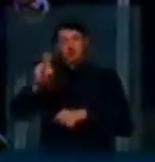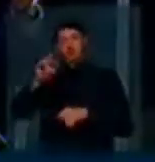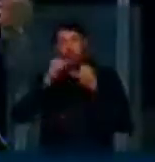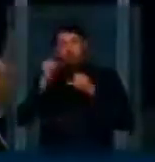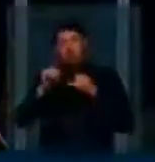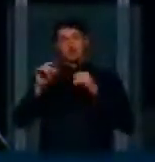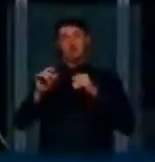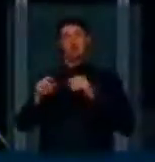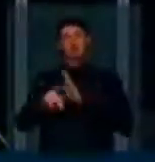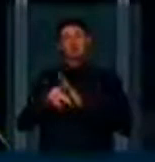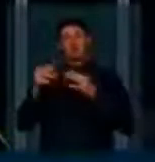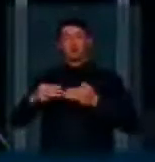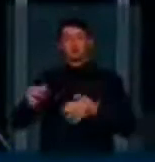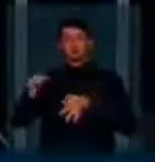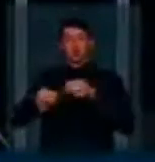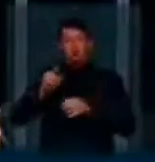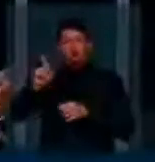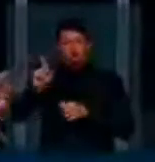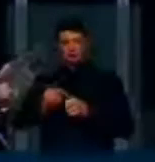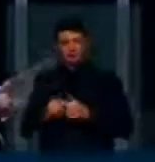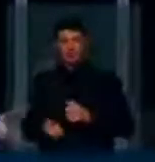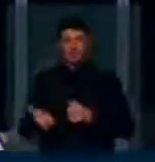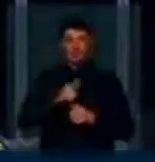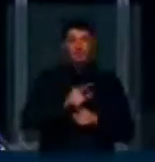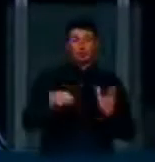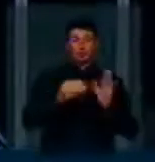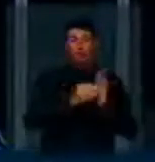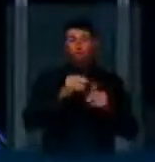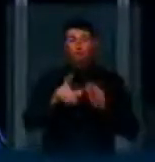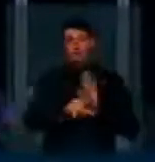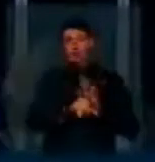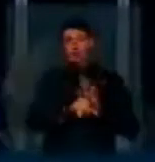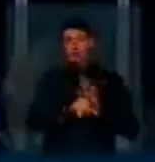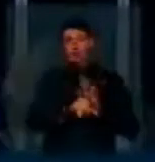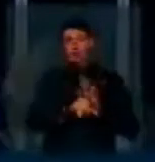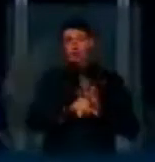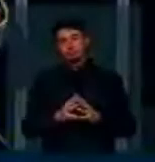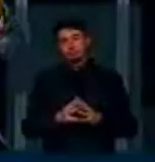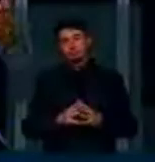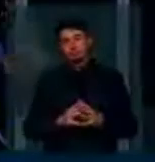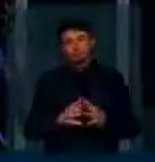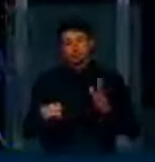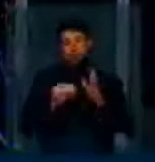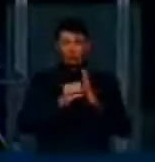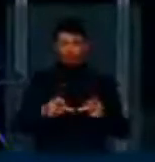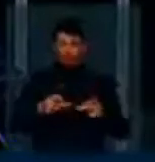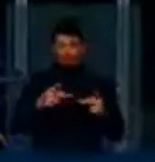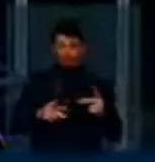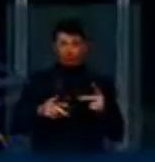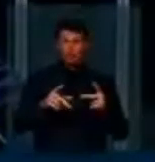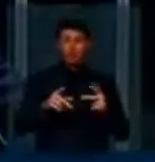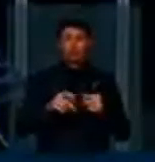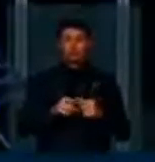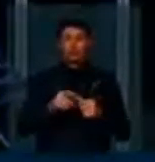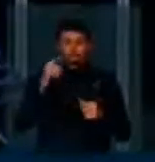virá em breve do Ministério da Justiça. E a outra, incluindo o marco civil na internet. A inclusão no projeto de proteção de